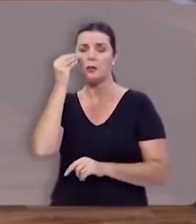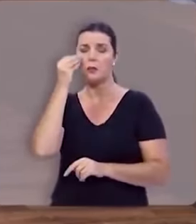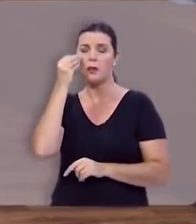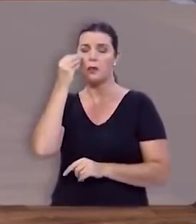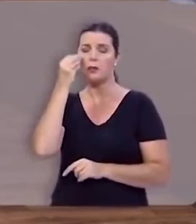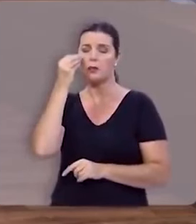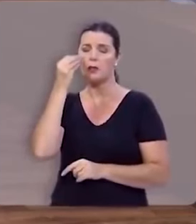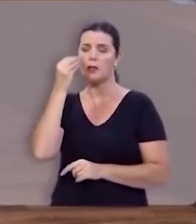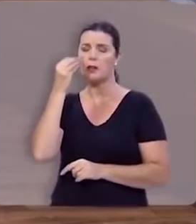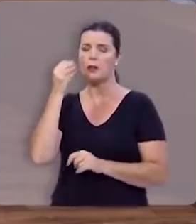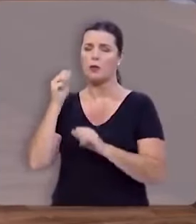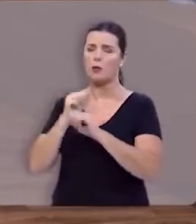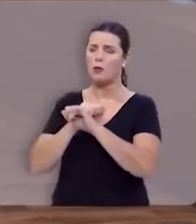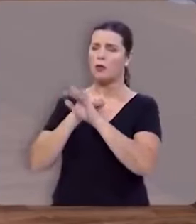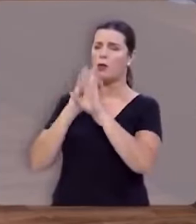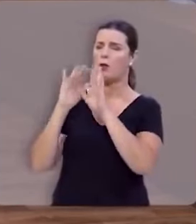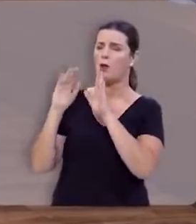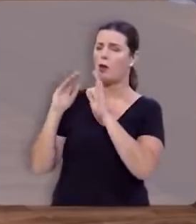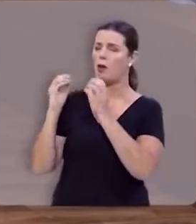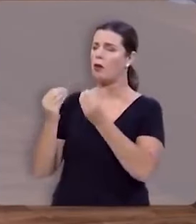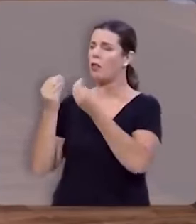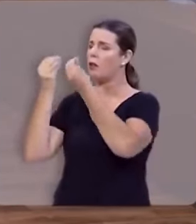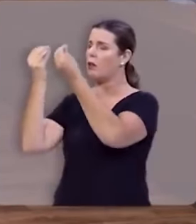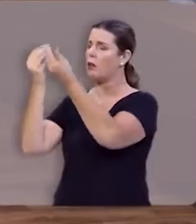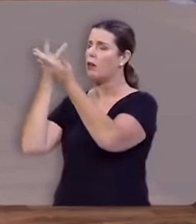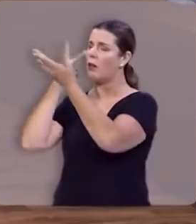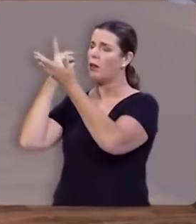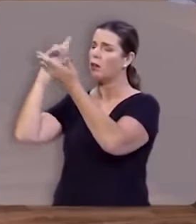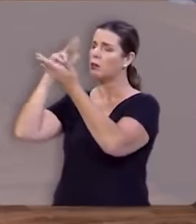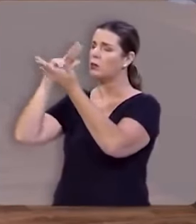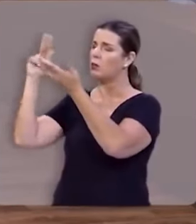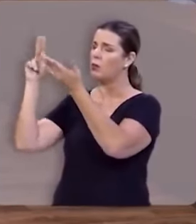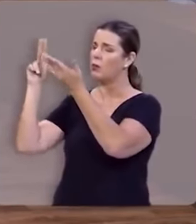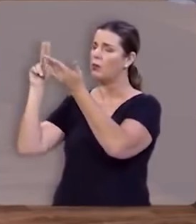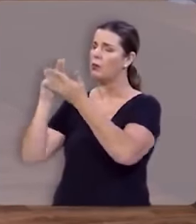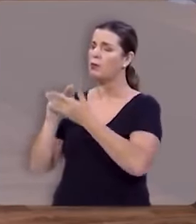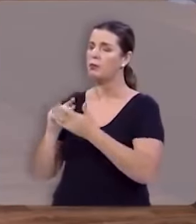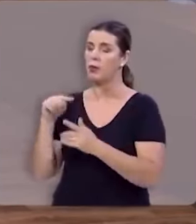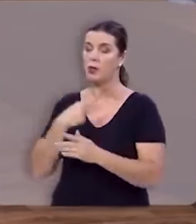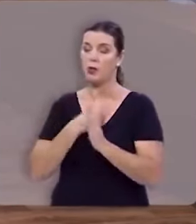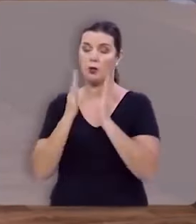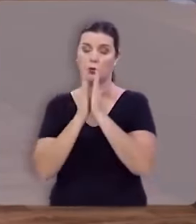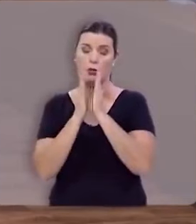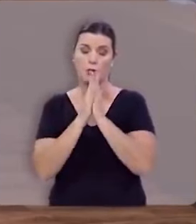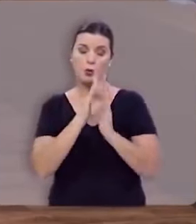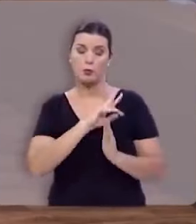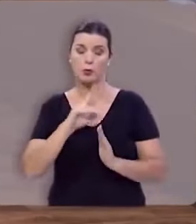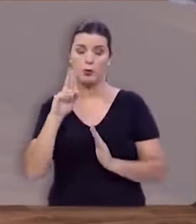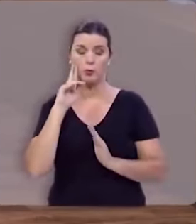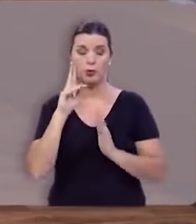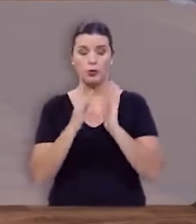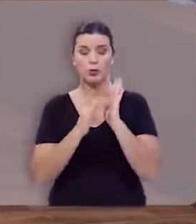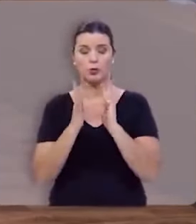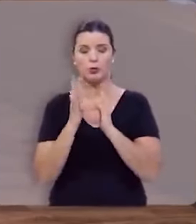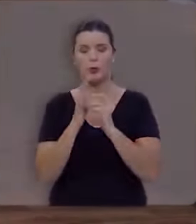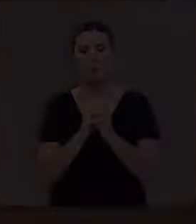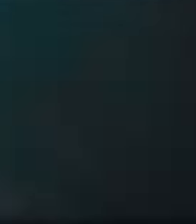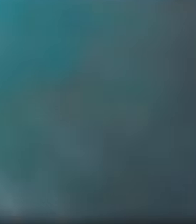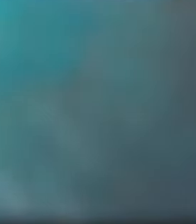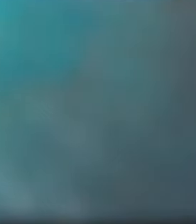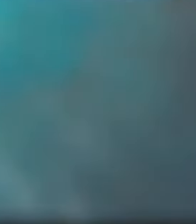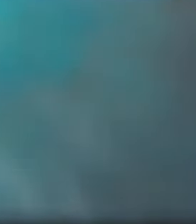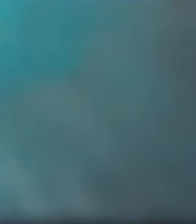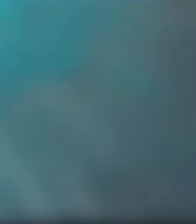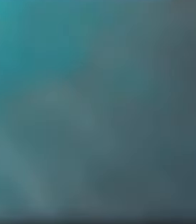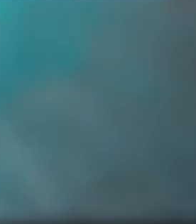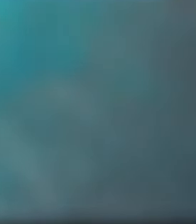consagradora vitória e tributem a ti a glória devido ao teu nome assim oramos em nome de Jesus Amém